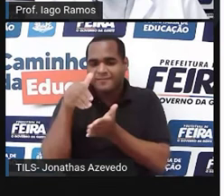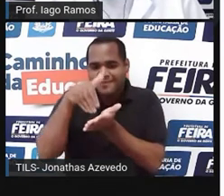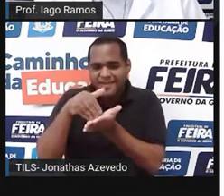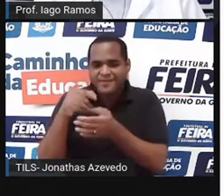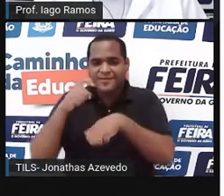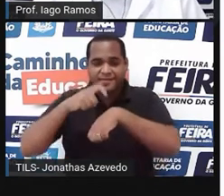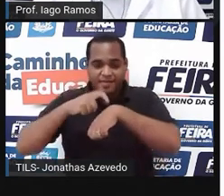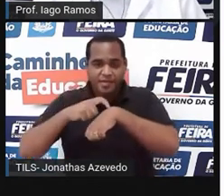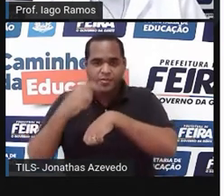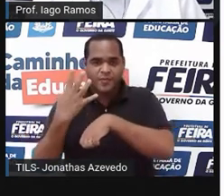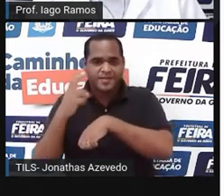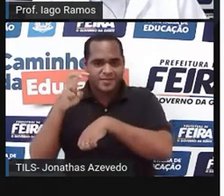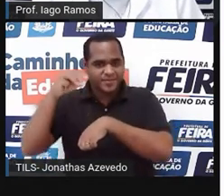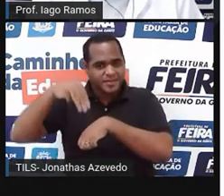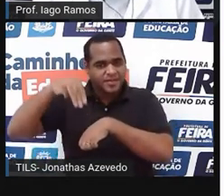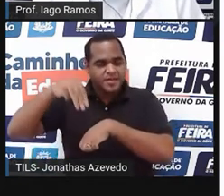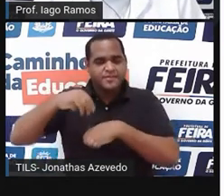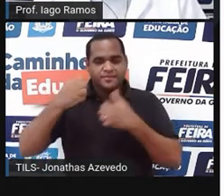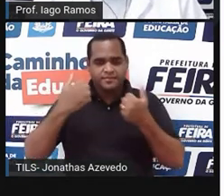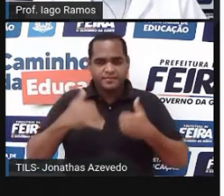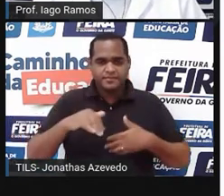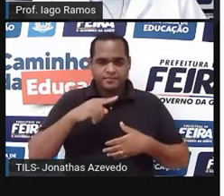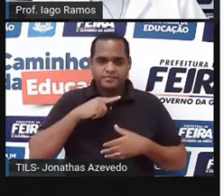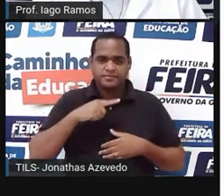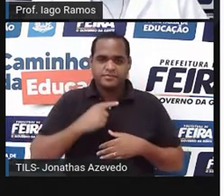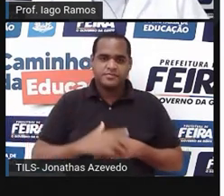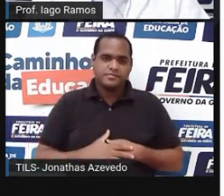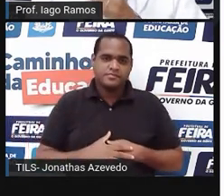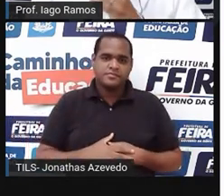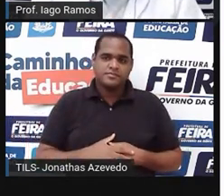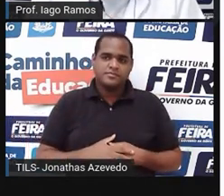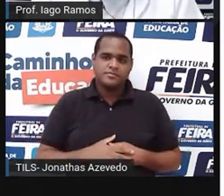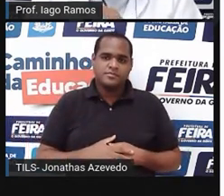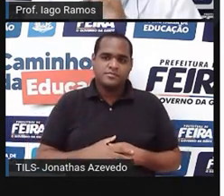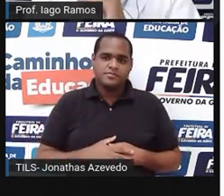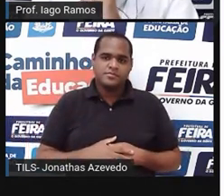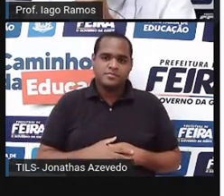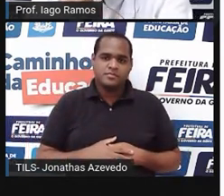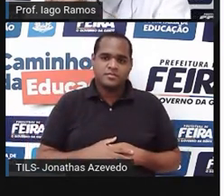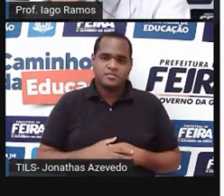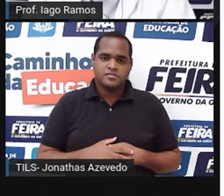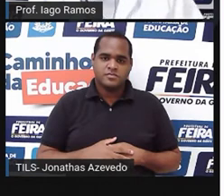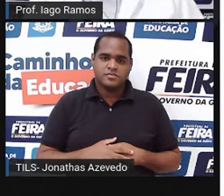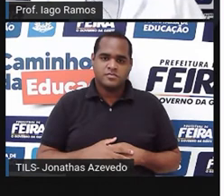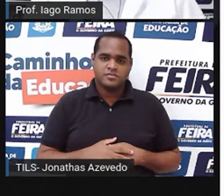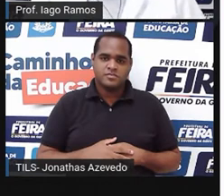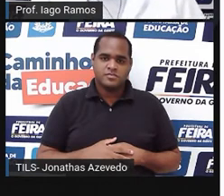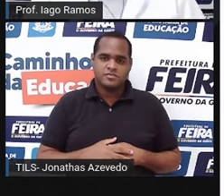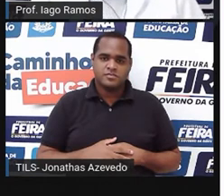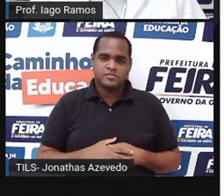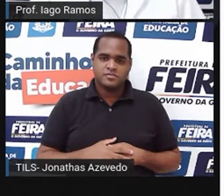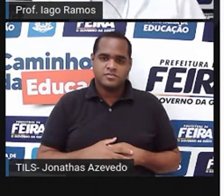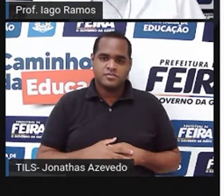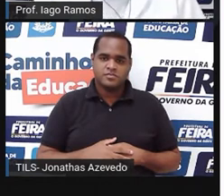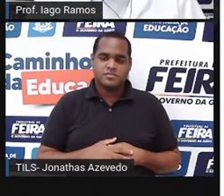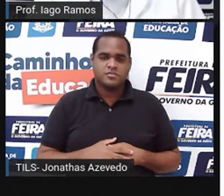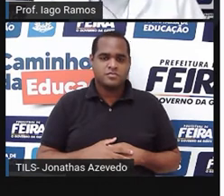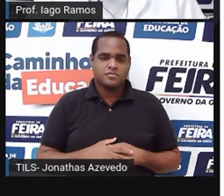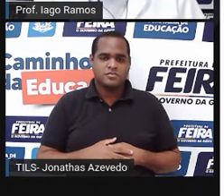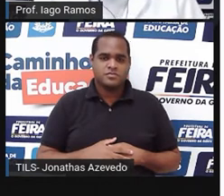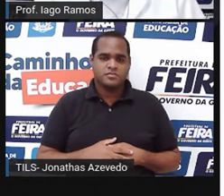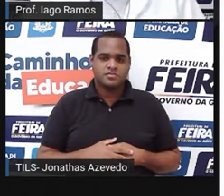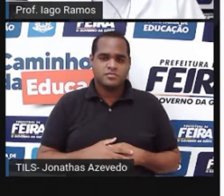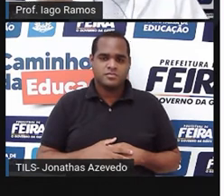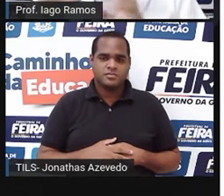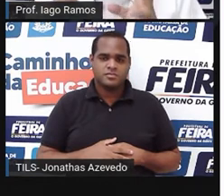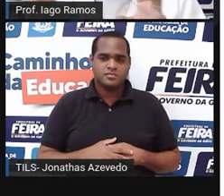45 minutos de partida. Coloquei ali na tabelinha. É certo que ao final do tempo regulamentar, ao final do tempo